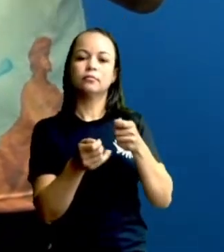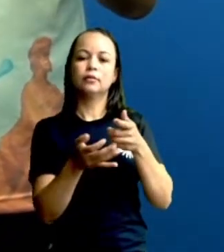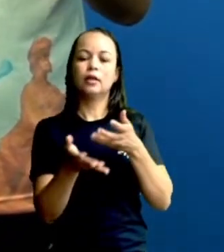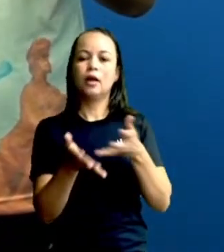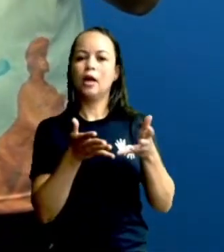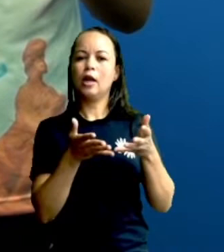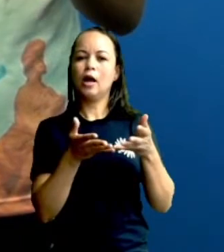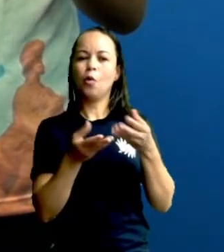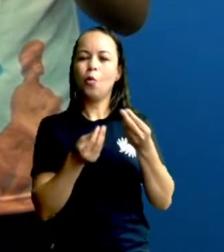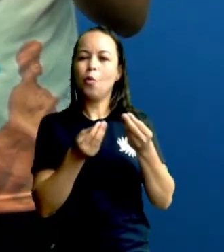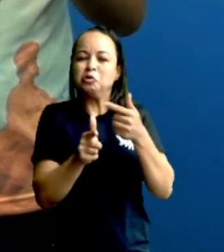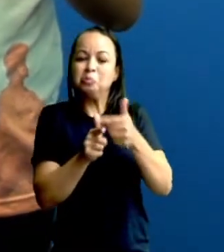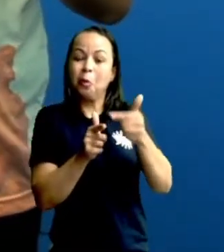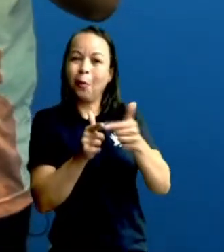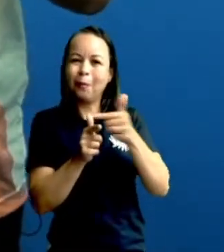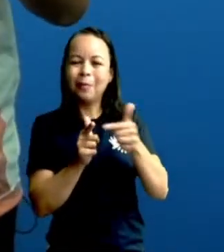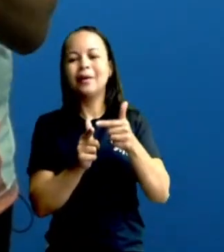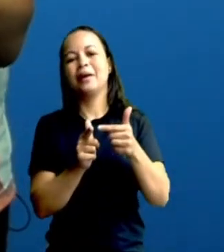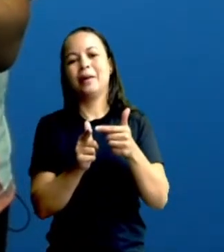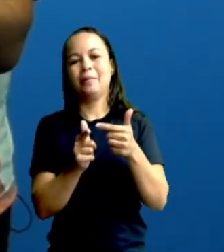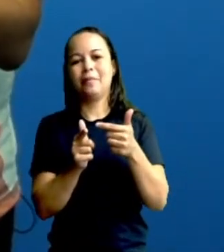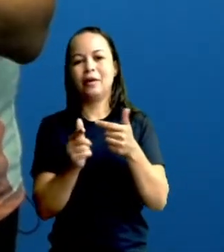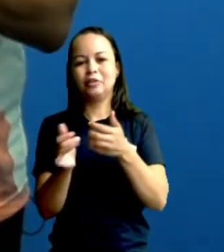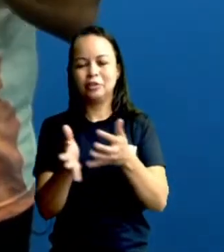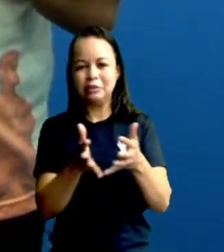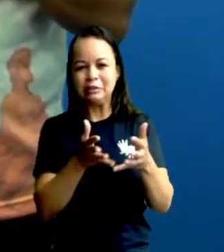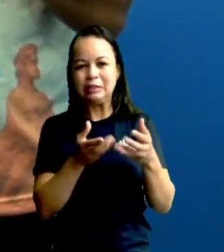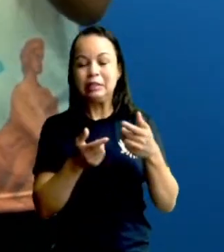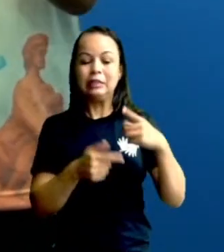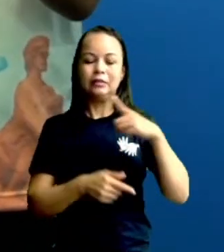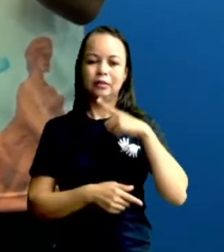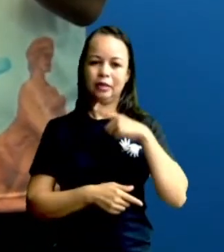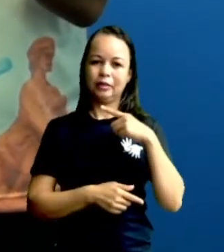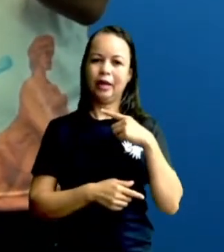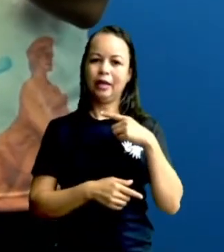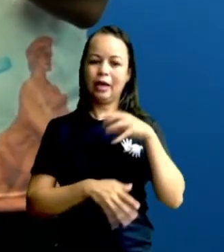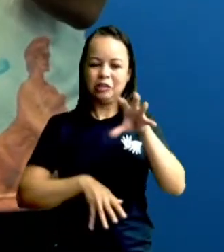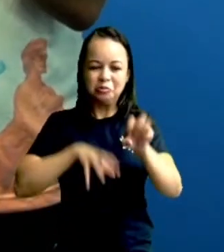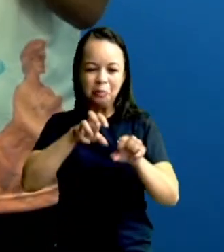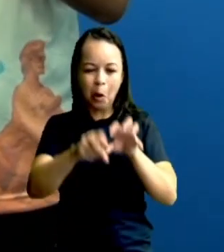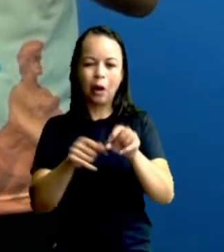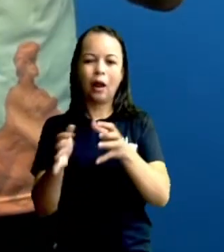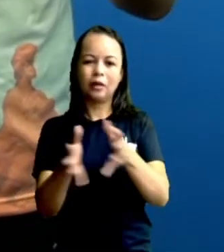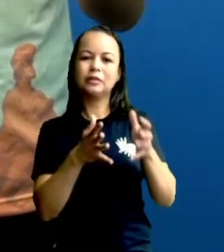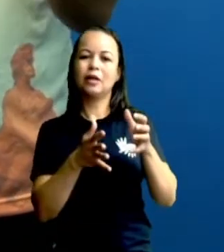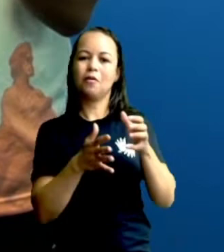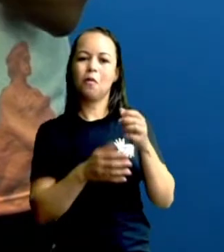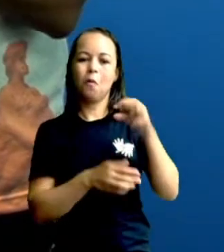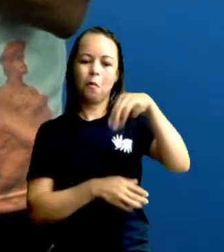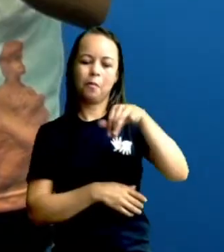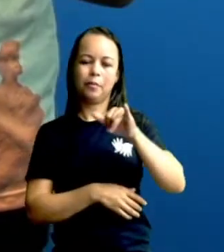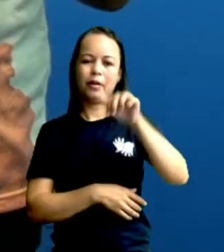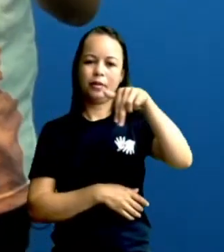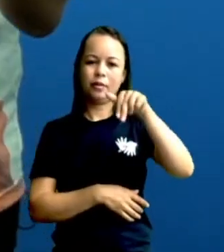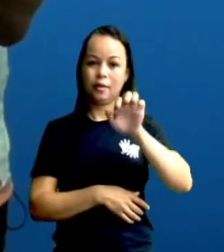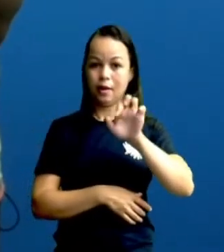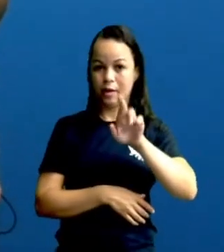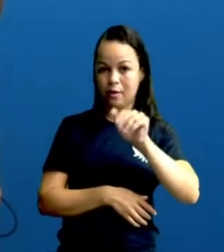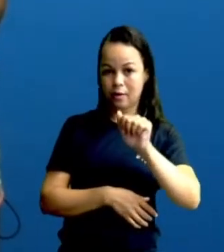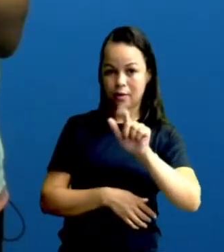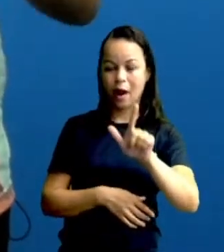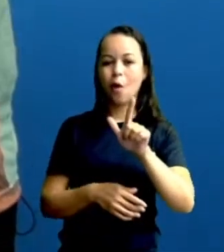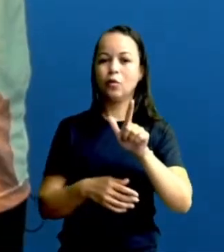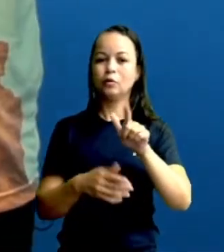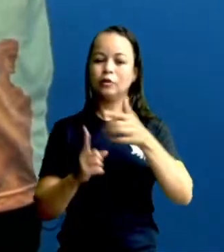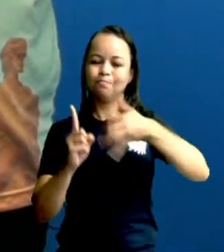o efeito danoso, corrosivo que a exploração mineral tem no aspecto social e no aspecto